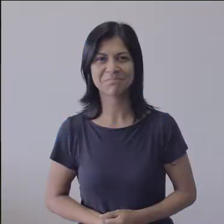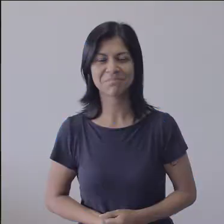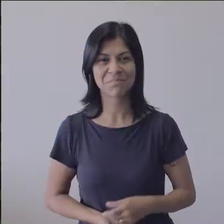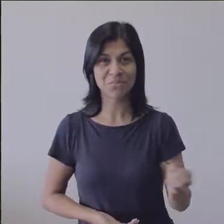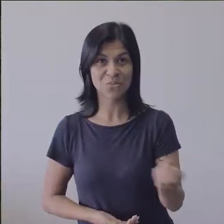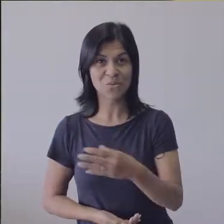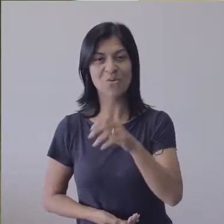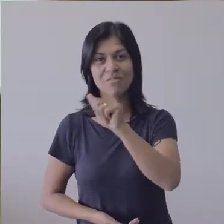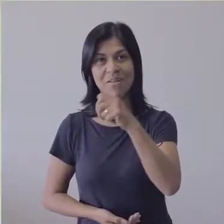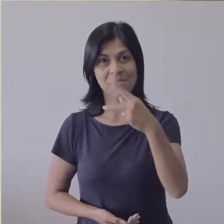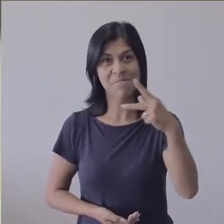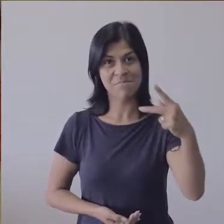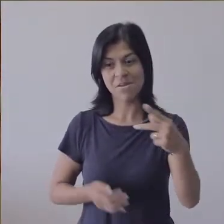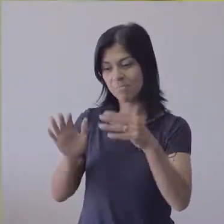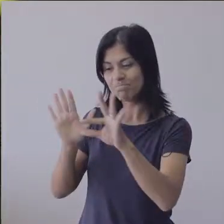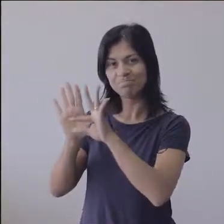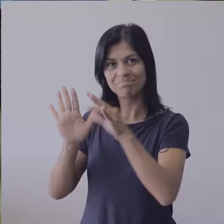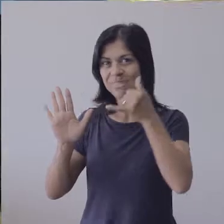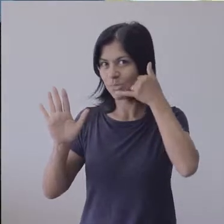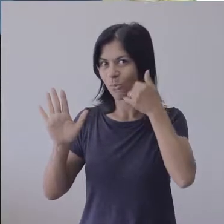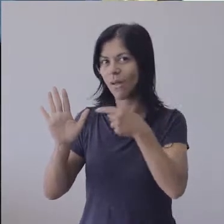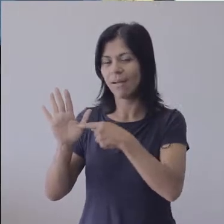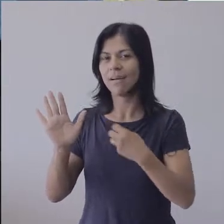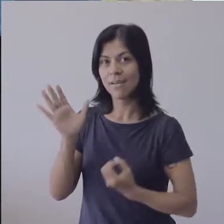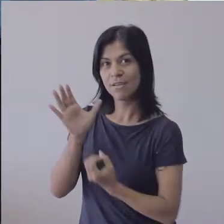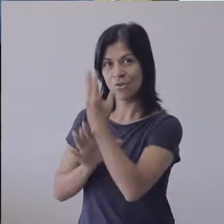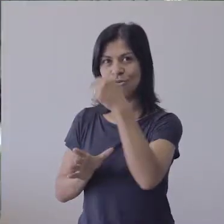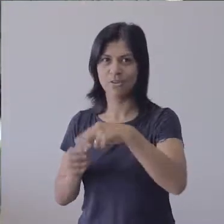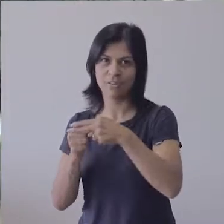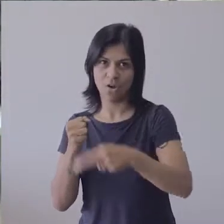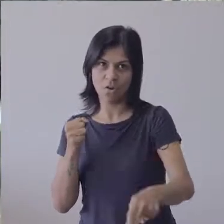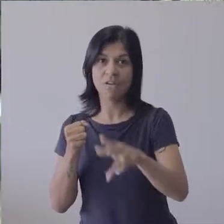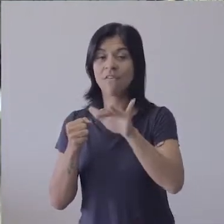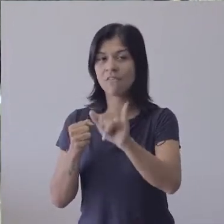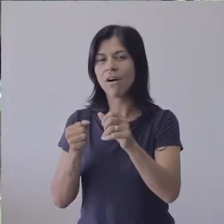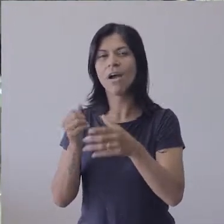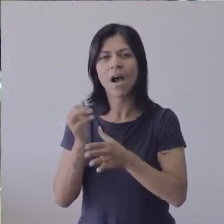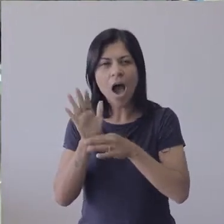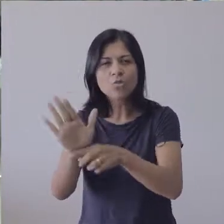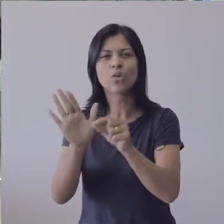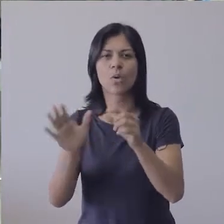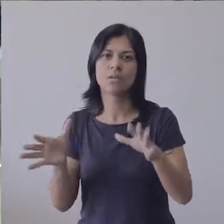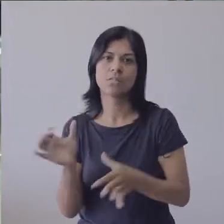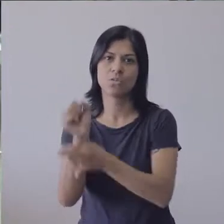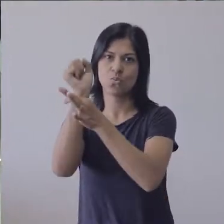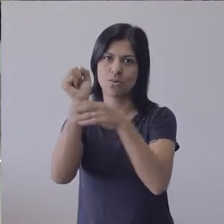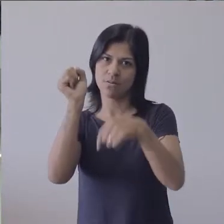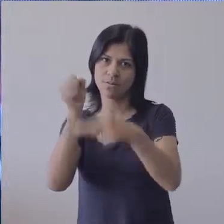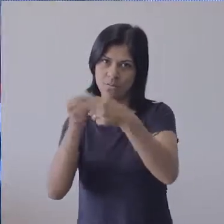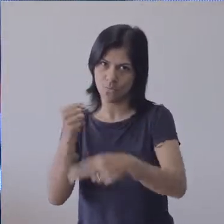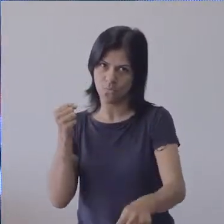Um novo aplicativo lançado pela UFIS vai integrar as ações para intensificar a segurança nos campos da